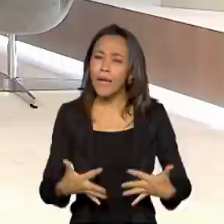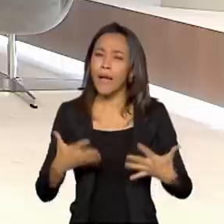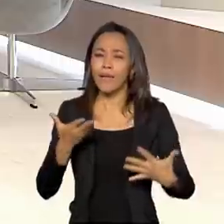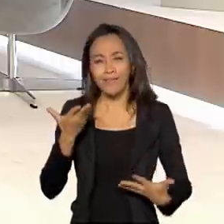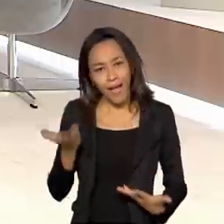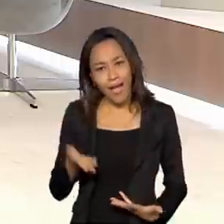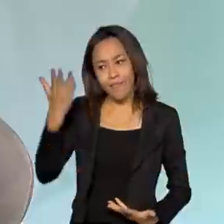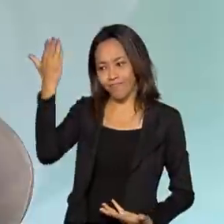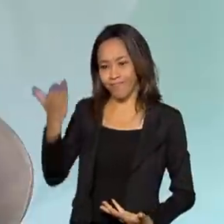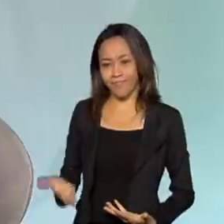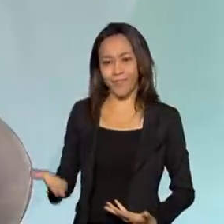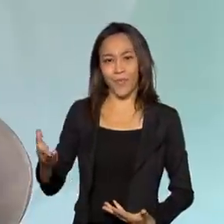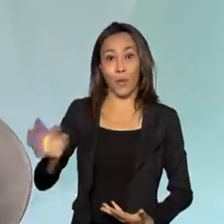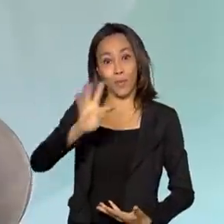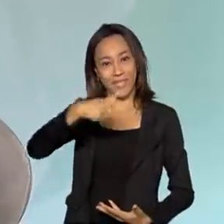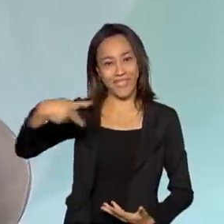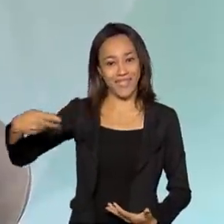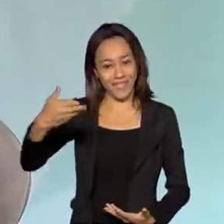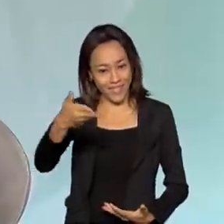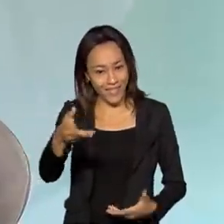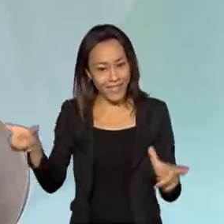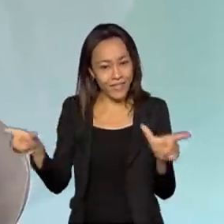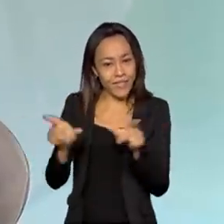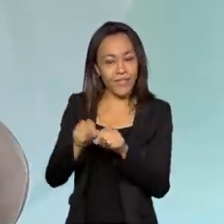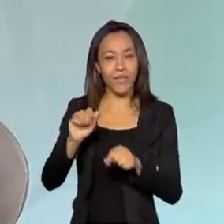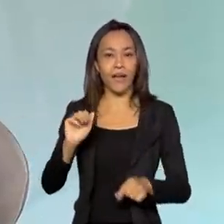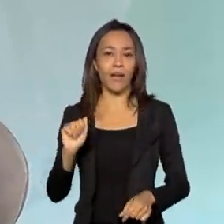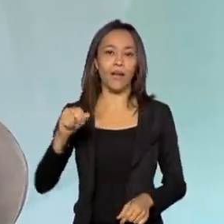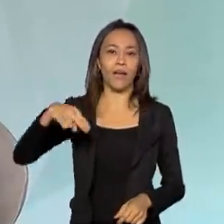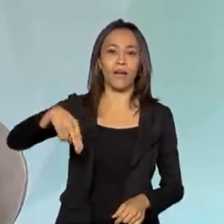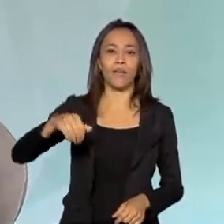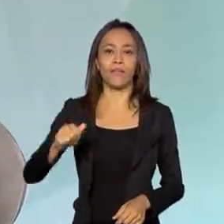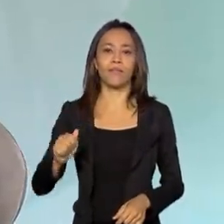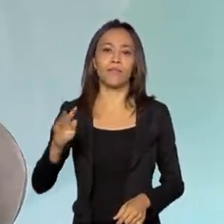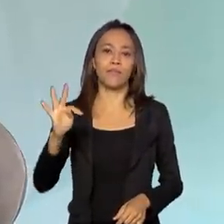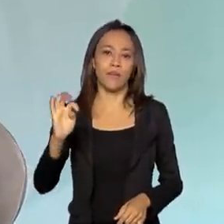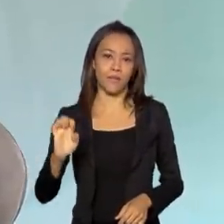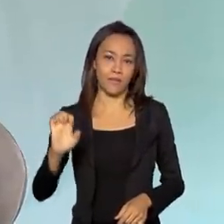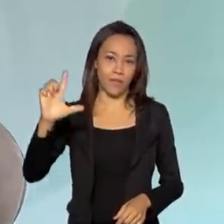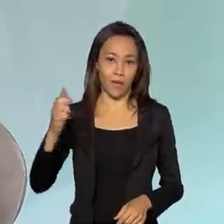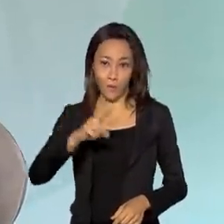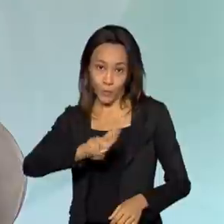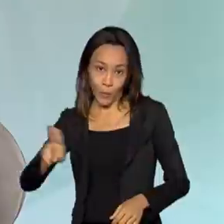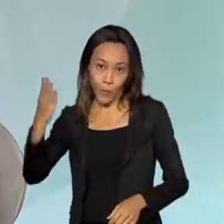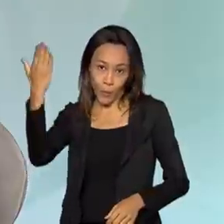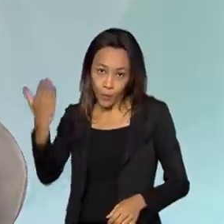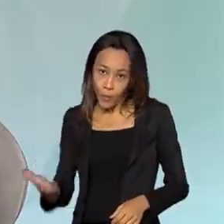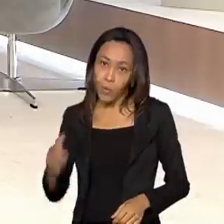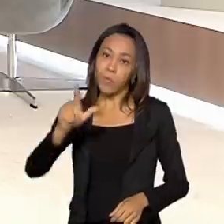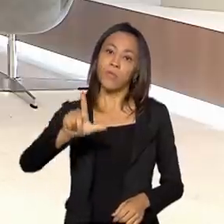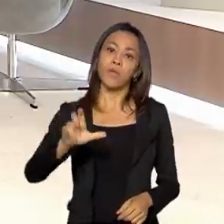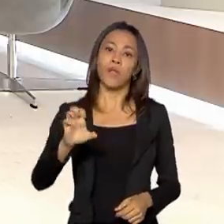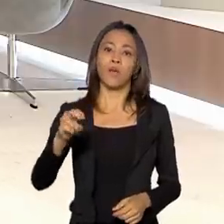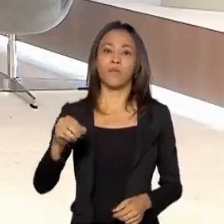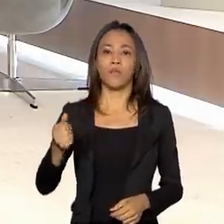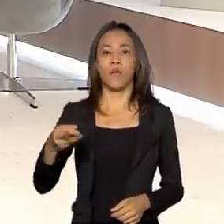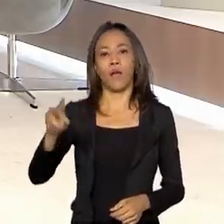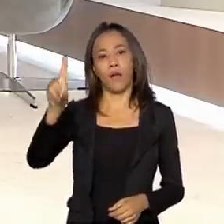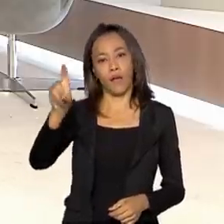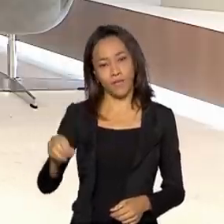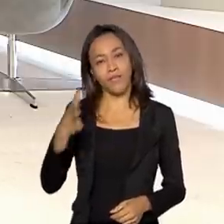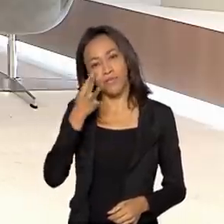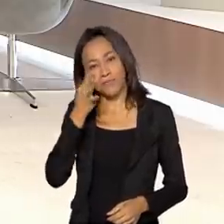gente é o presidente da Anatel, agência nacional de telecomunicações, Leonardo Euler de Moraes, que está aqui